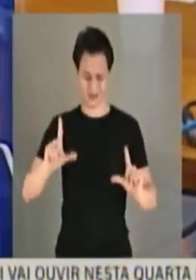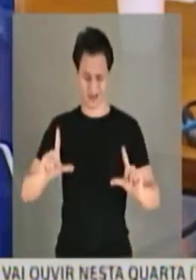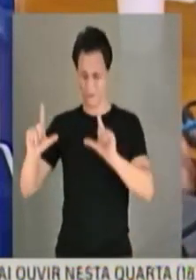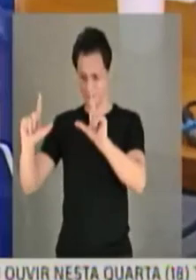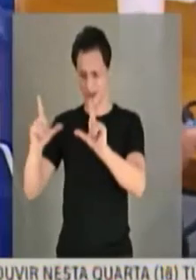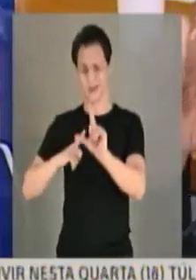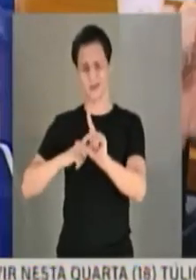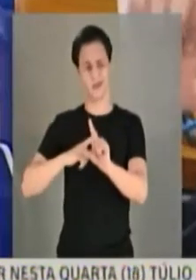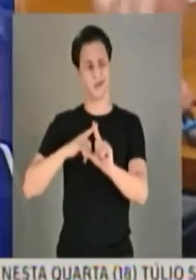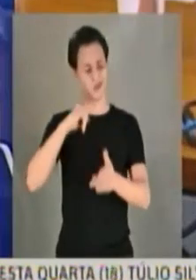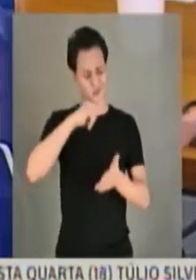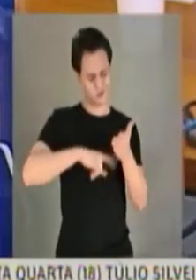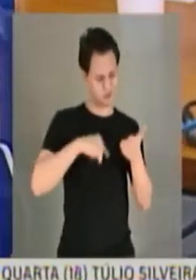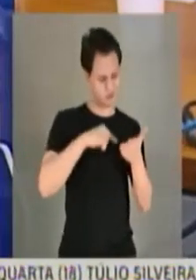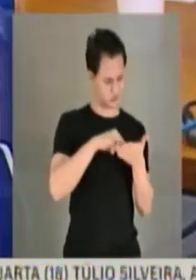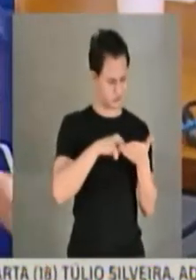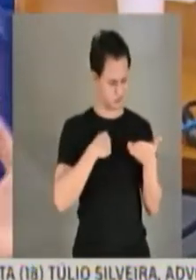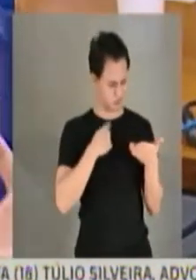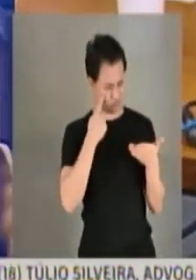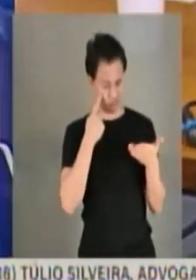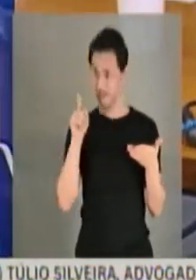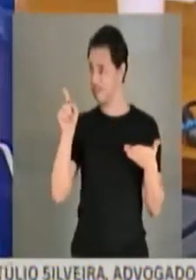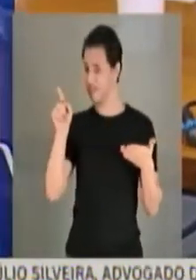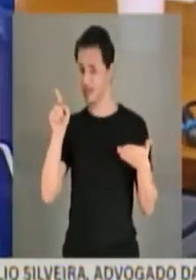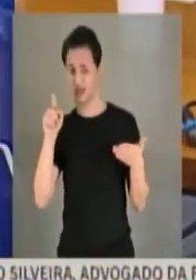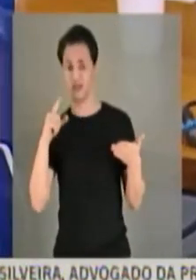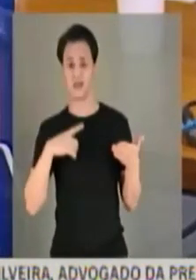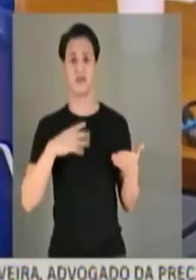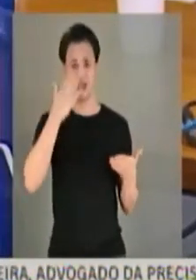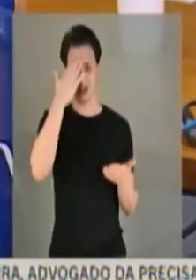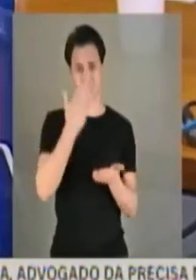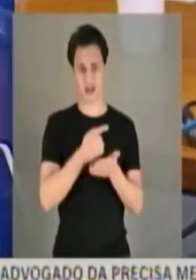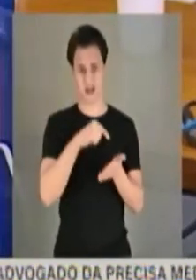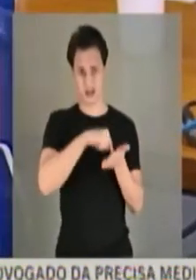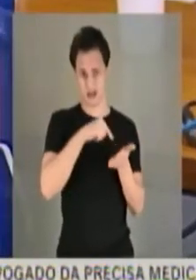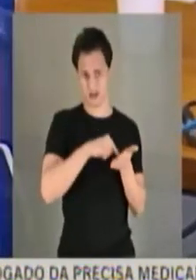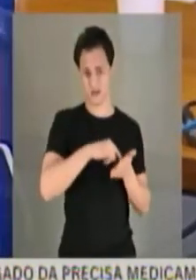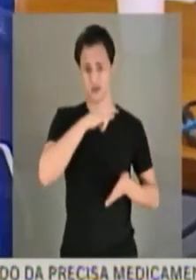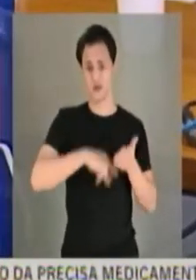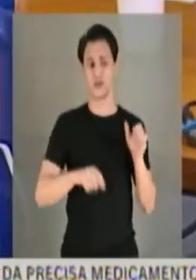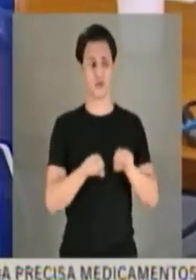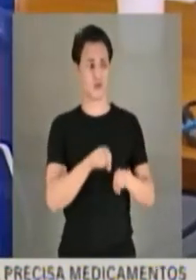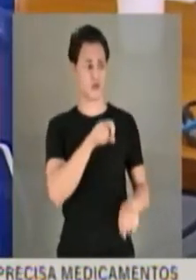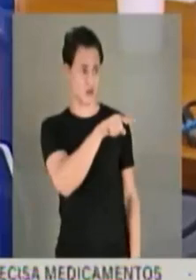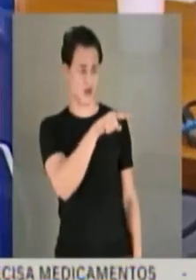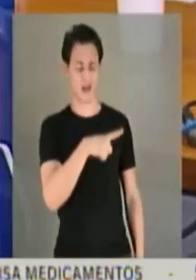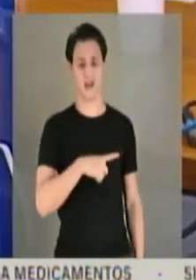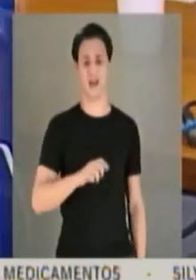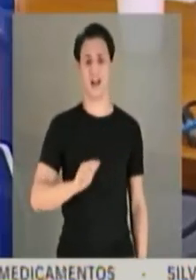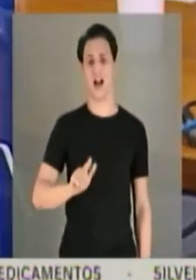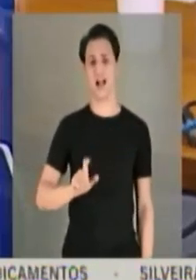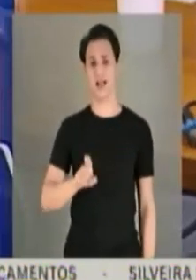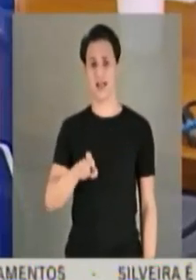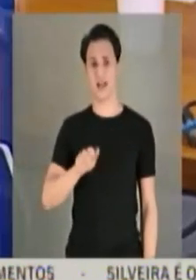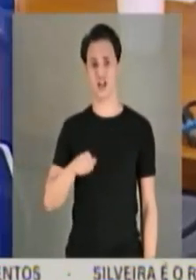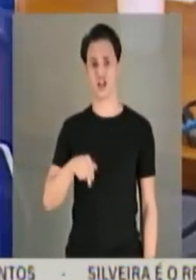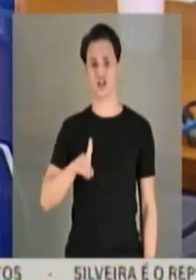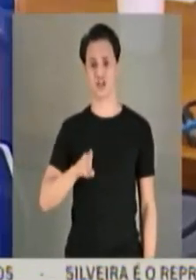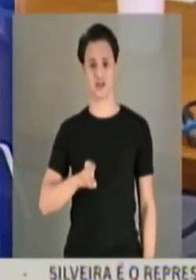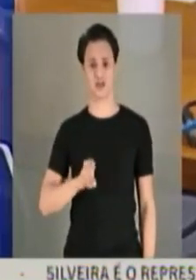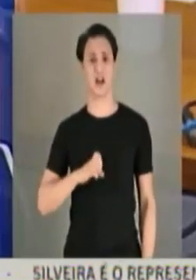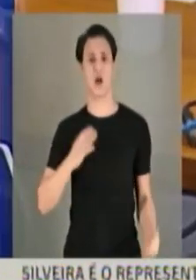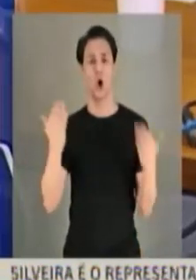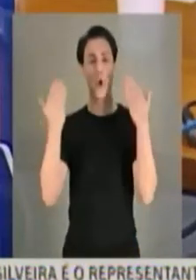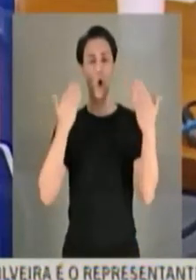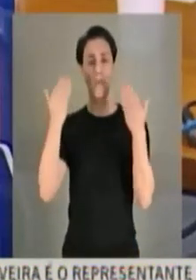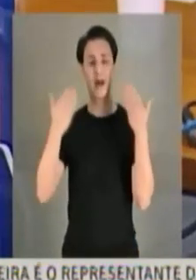dos documentos que eu tenho, esse gráfico saiu realmente desse rascuio formulado pelo doutor Alexandre, numa comparação de dados